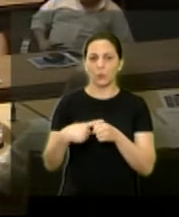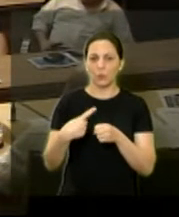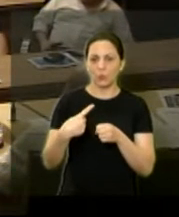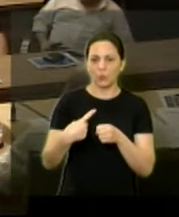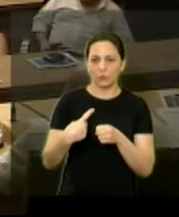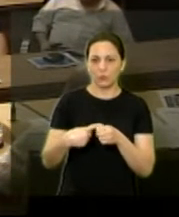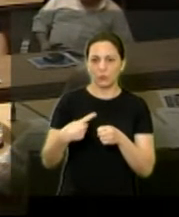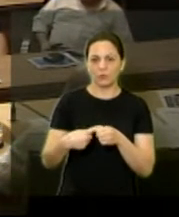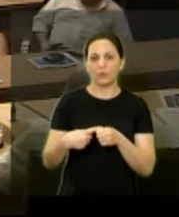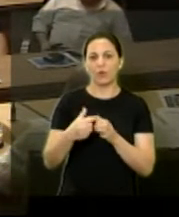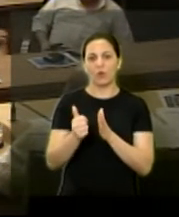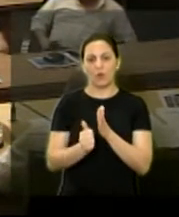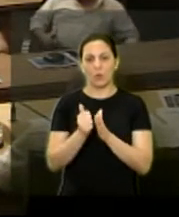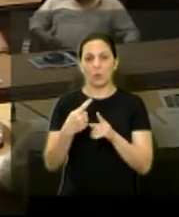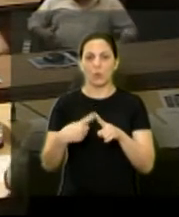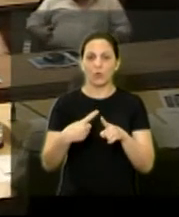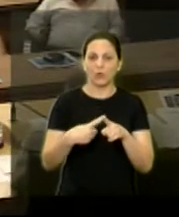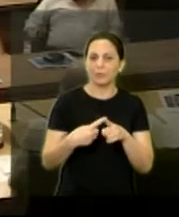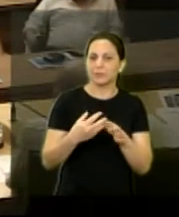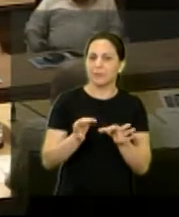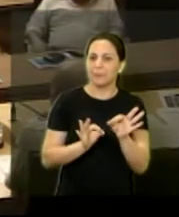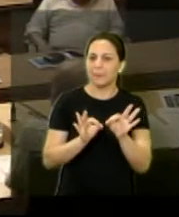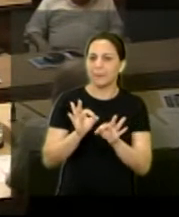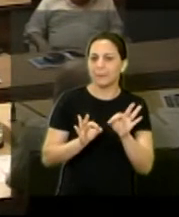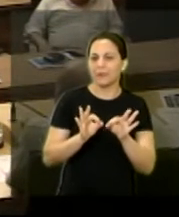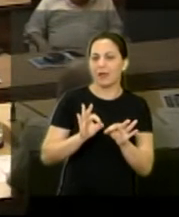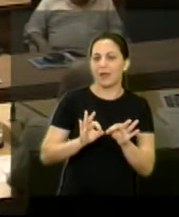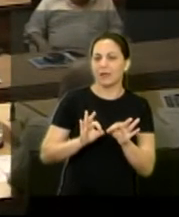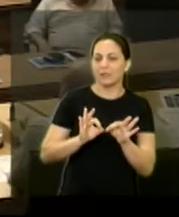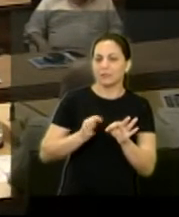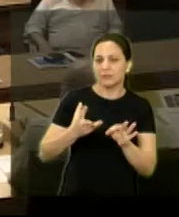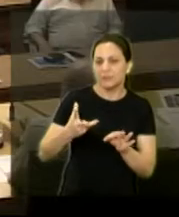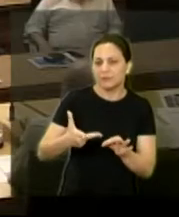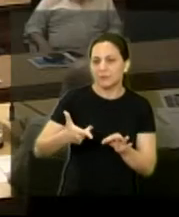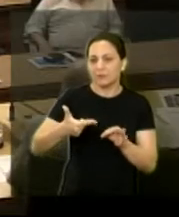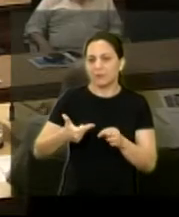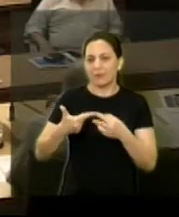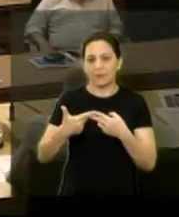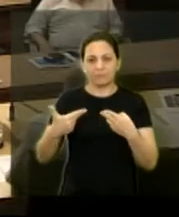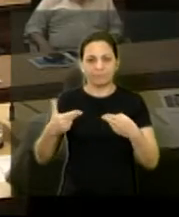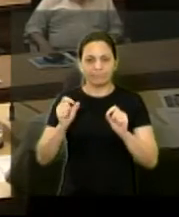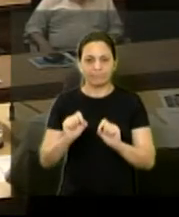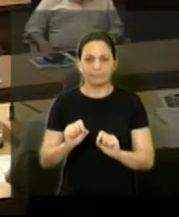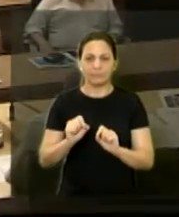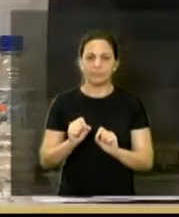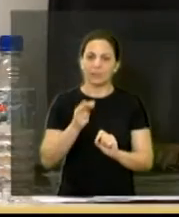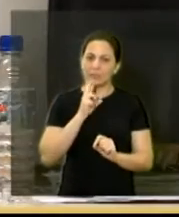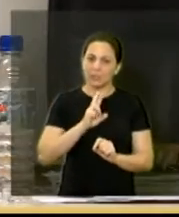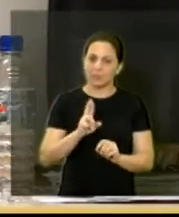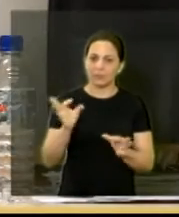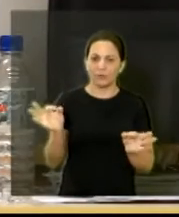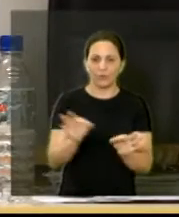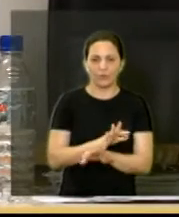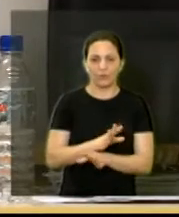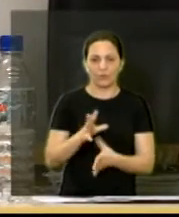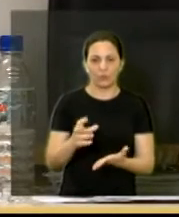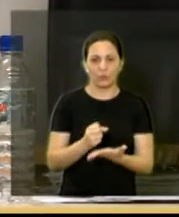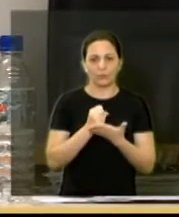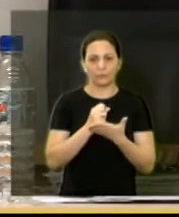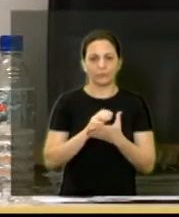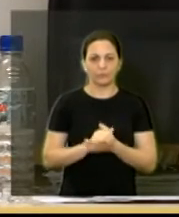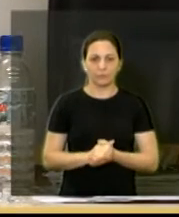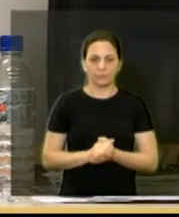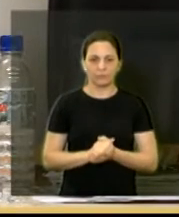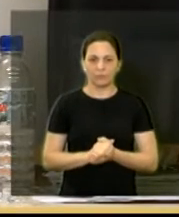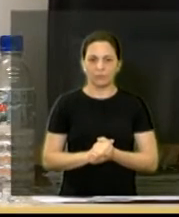se aperfeiçoando e vai se aprimorando pra que não venha acontecer mais mas tranquilo obrigado esses questionamentos são